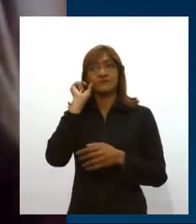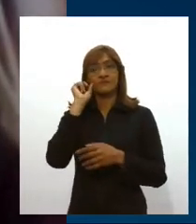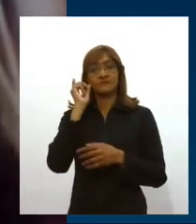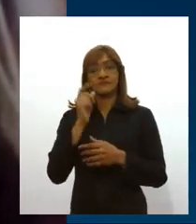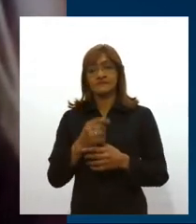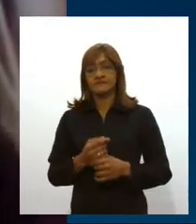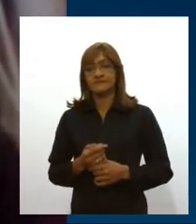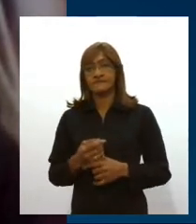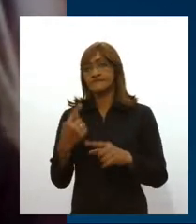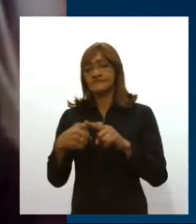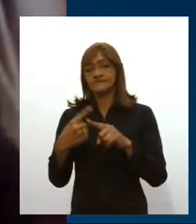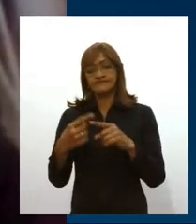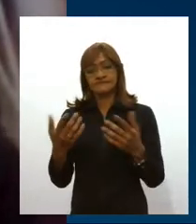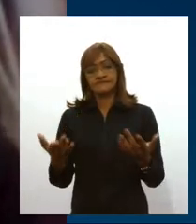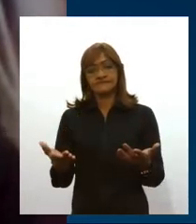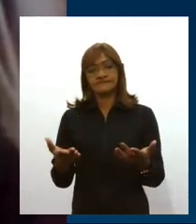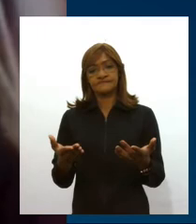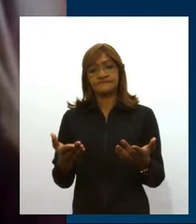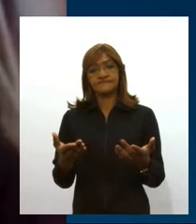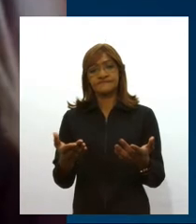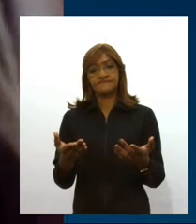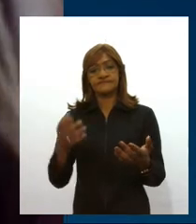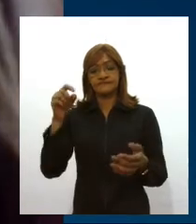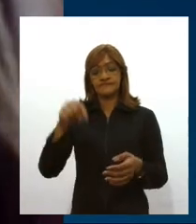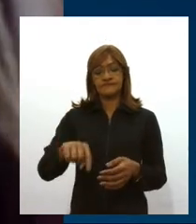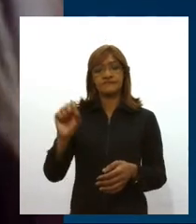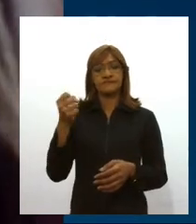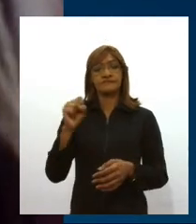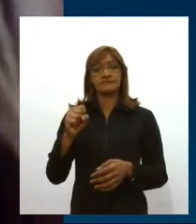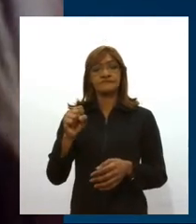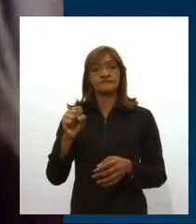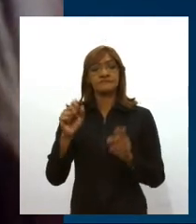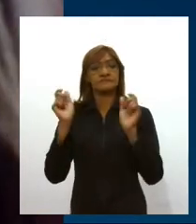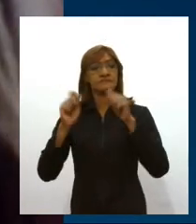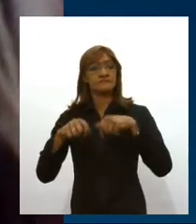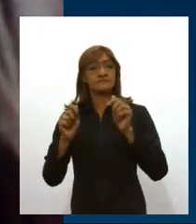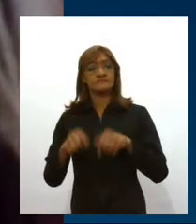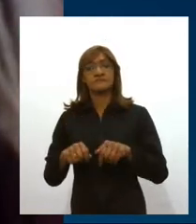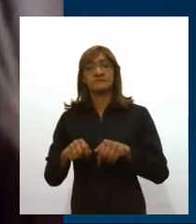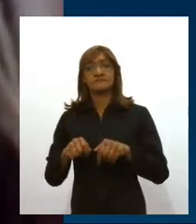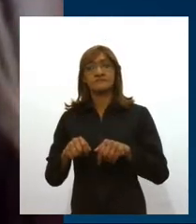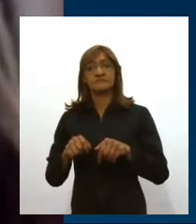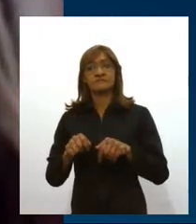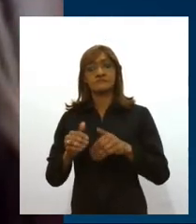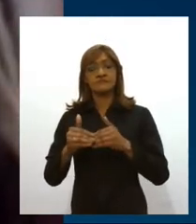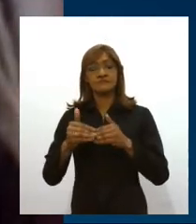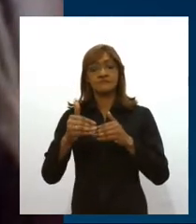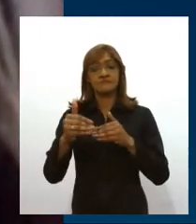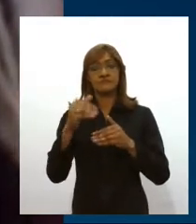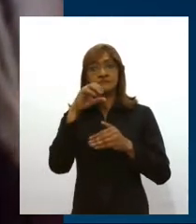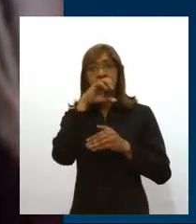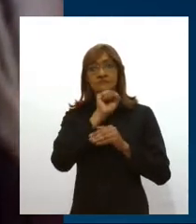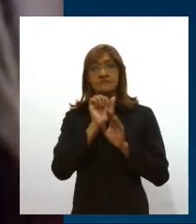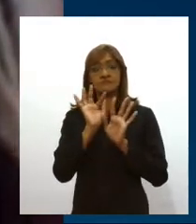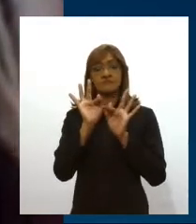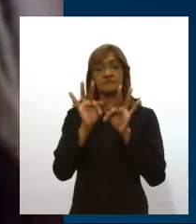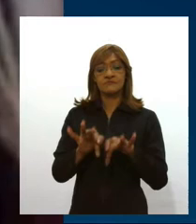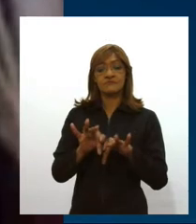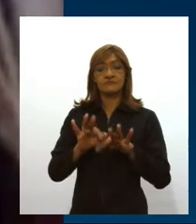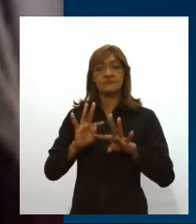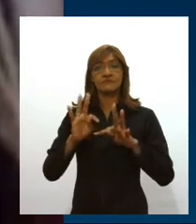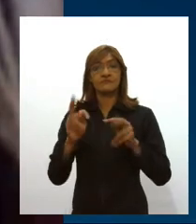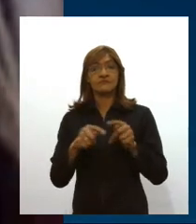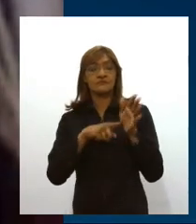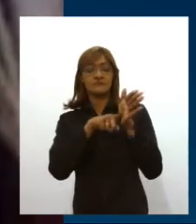Por quê? É muito possível que Sergipe já esteja muito próximo da imunidade comunitária, seja a imunidade de rebanho, né? Os estudos